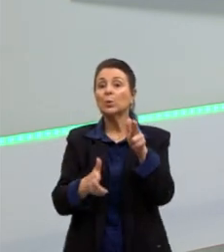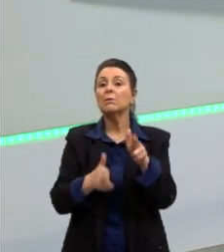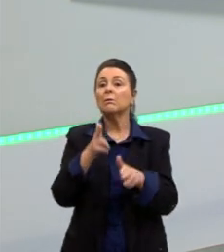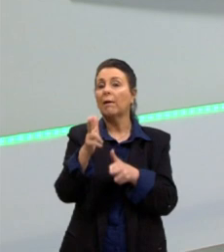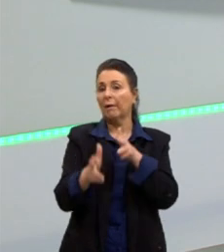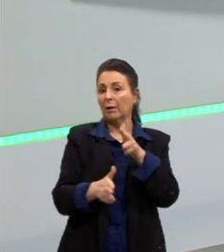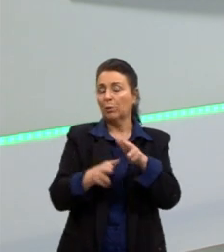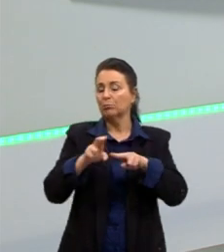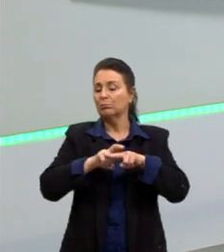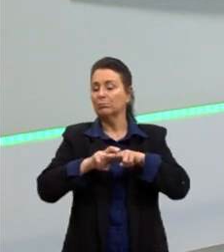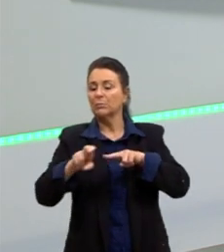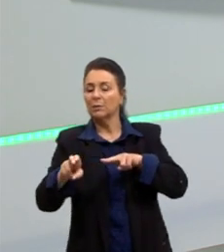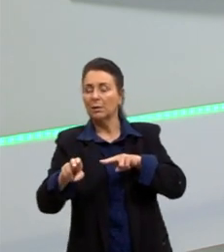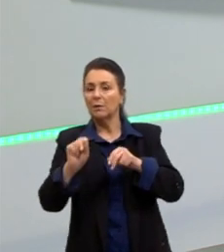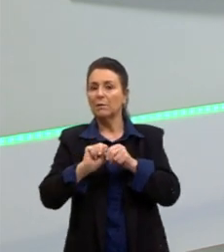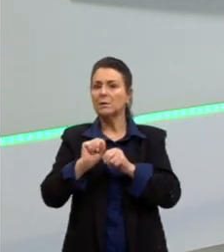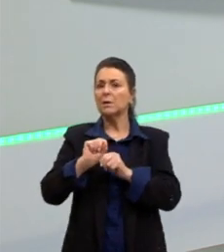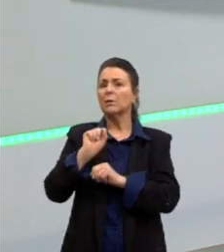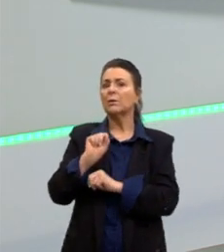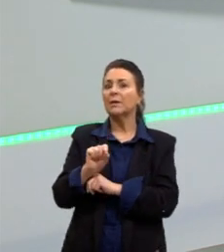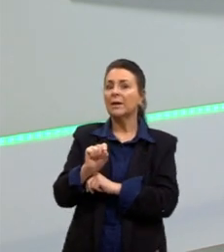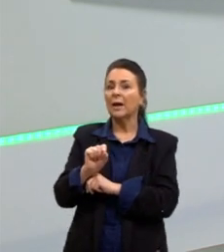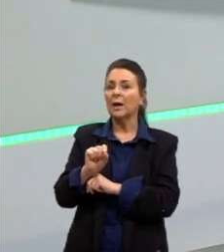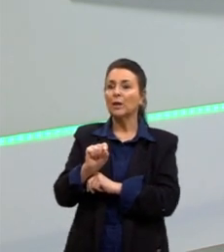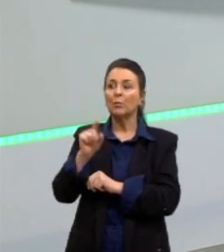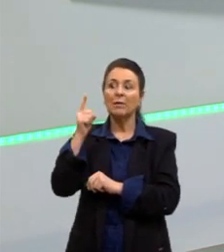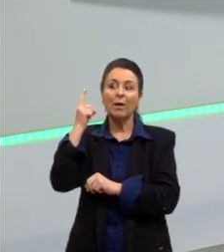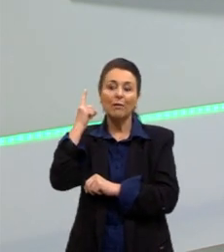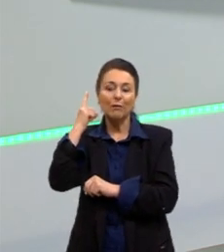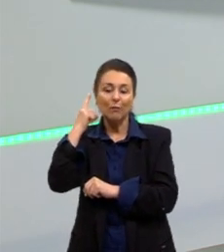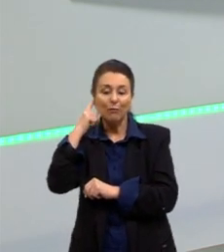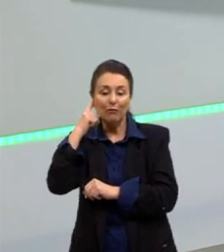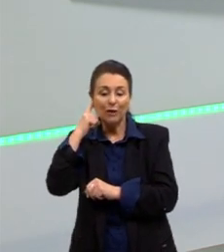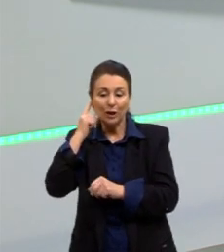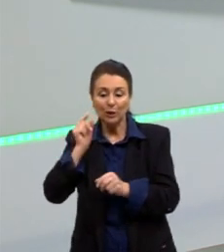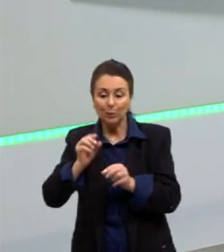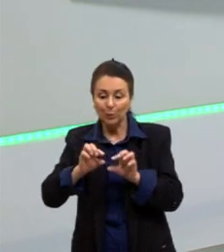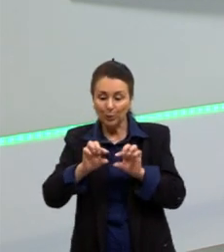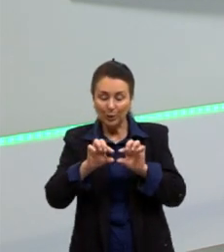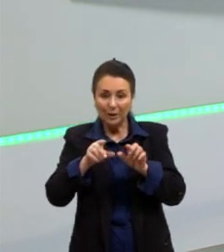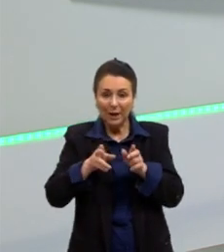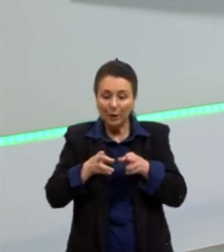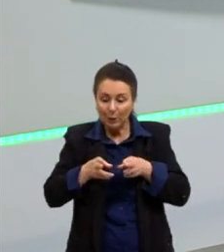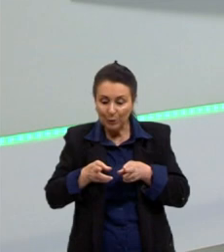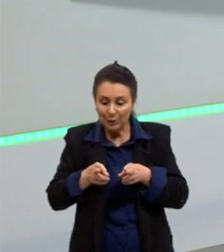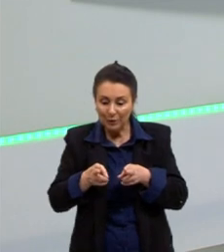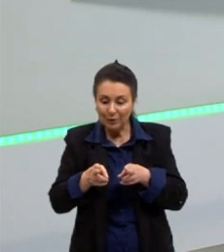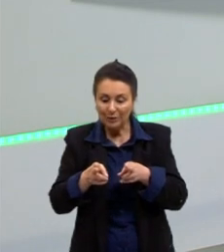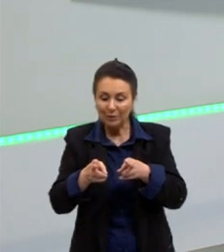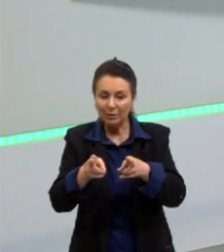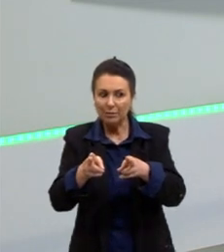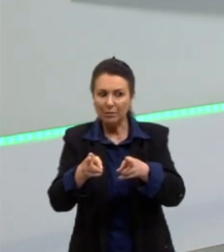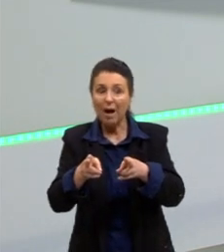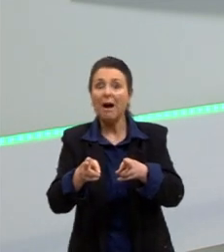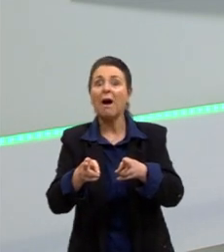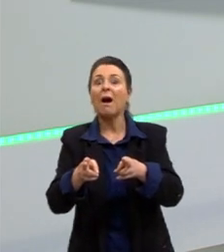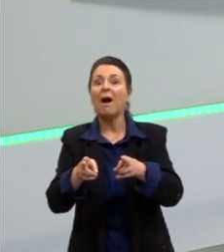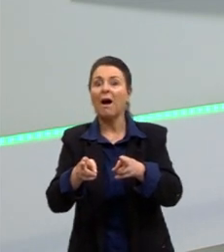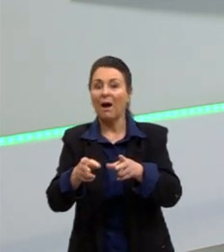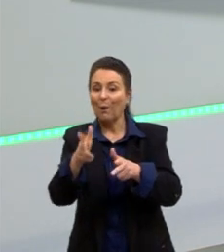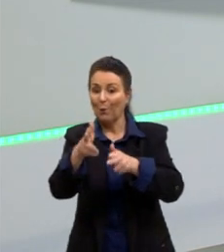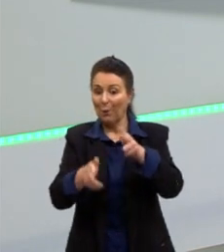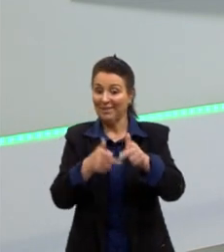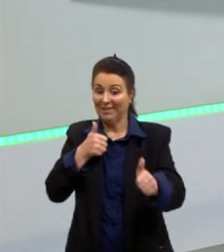uma das coisas que se fazia era chegar próximo do trilho do trem para saber, então, se o trem estava vindo. Eles conseguiam